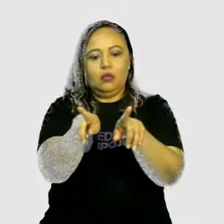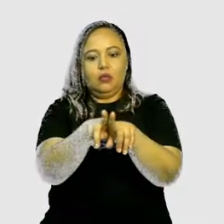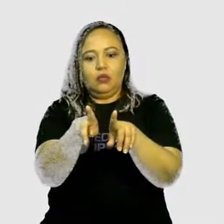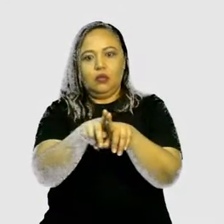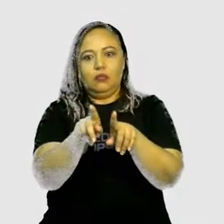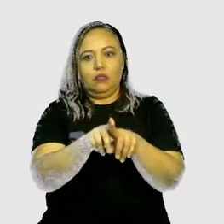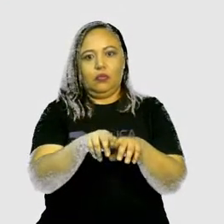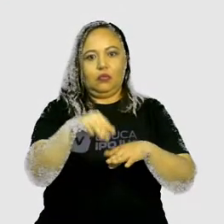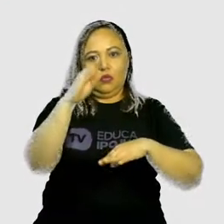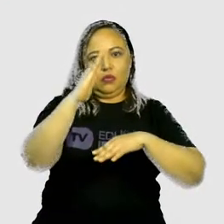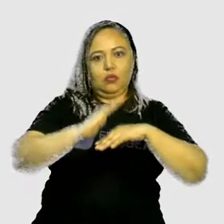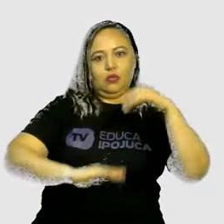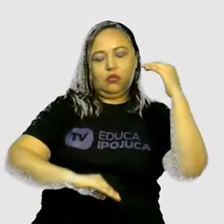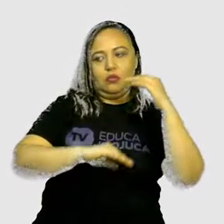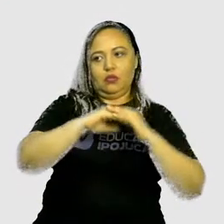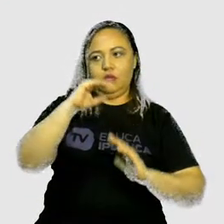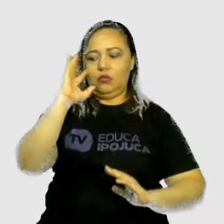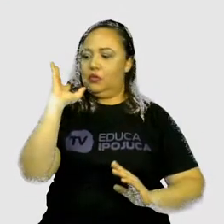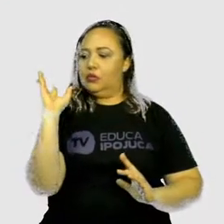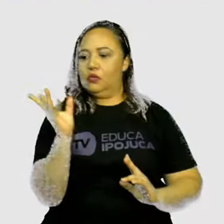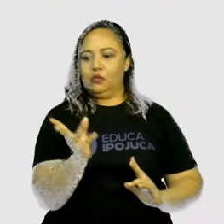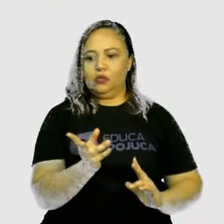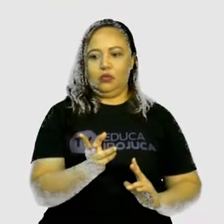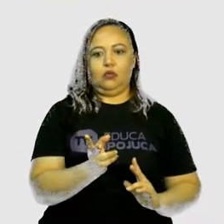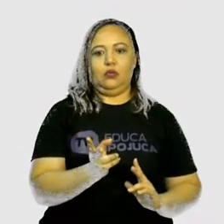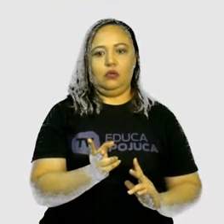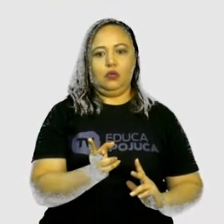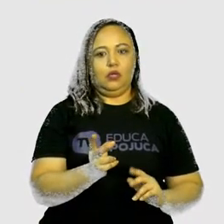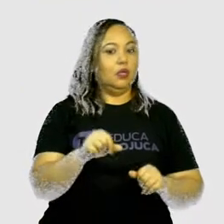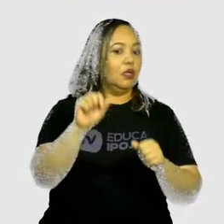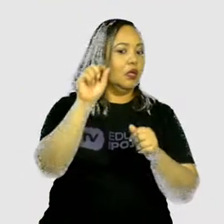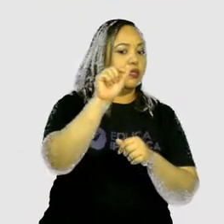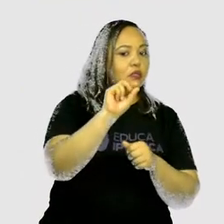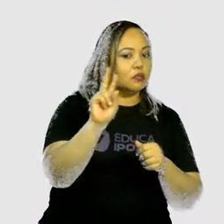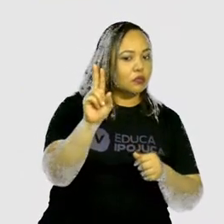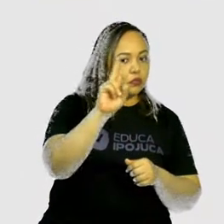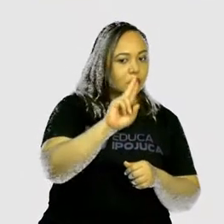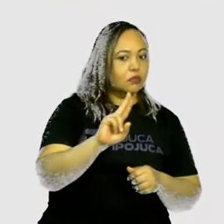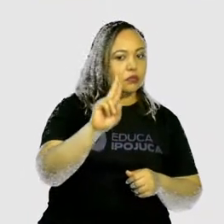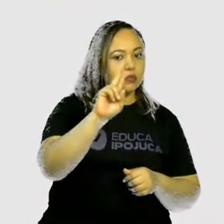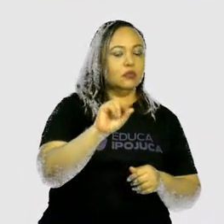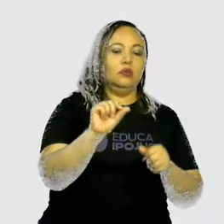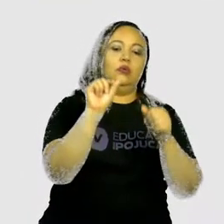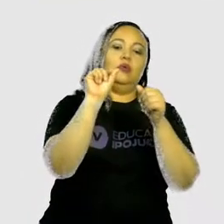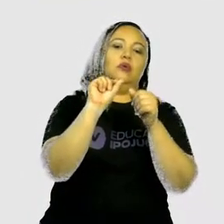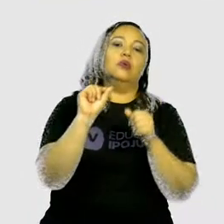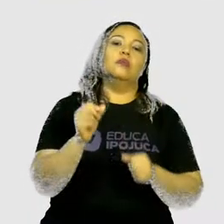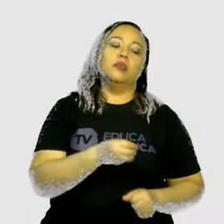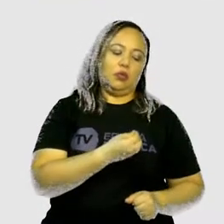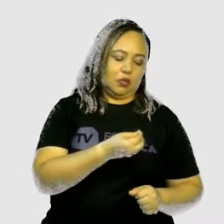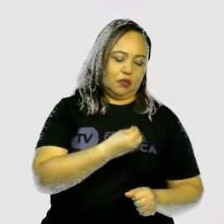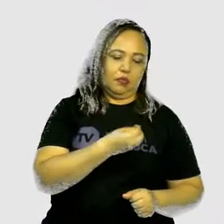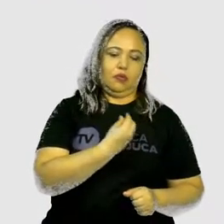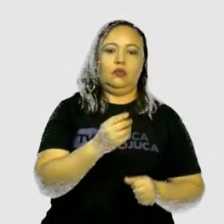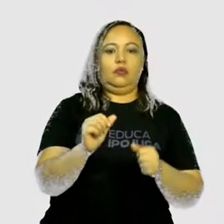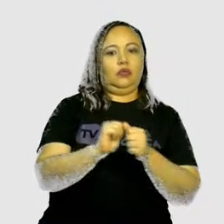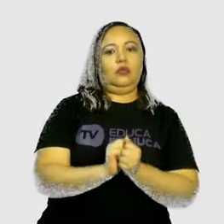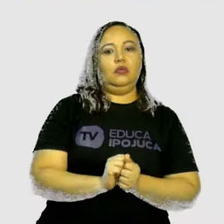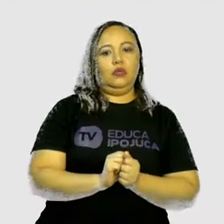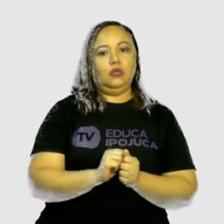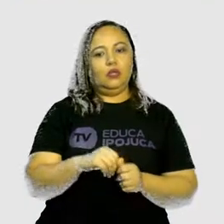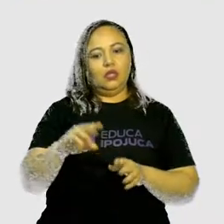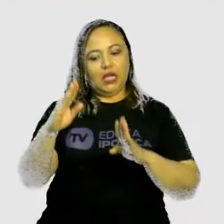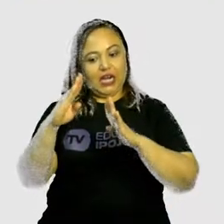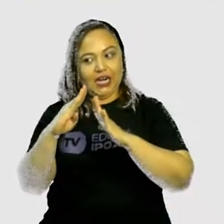são chamadas ribeirinhos ou ribeirinhas, elas moram nas proximidades dos rios.